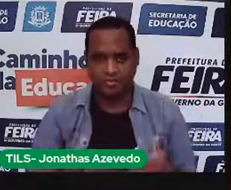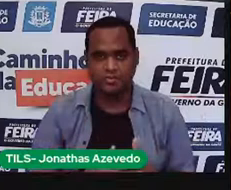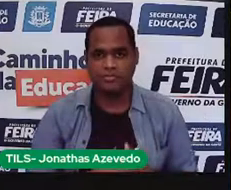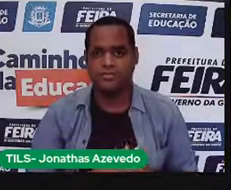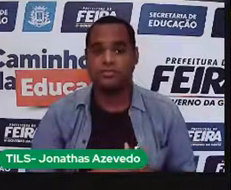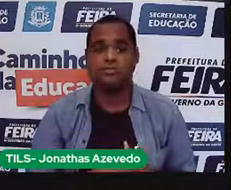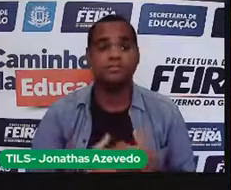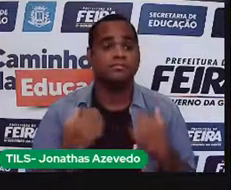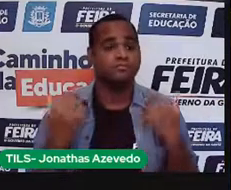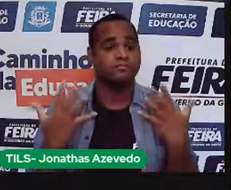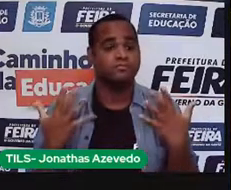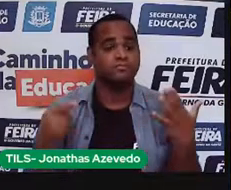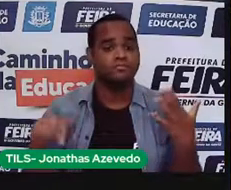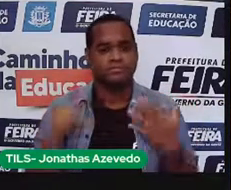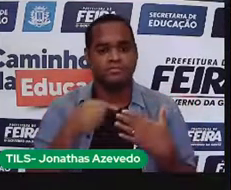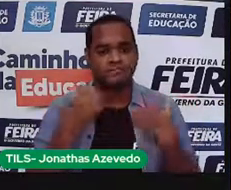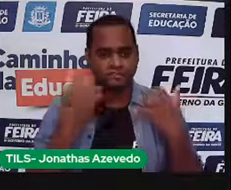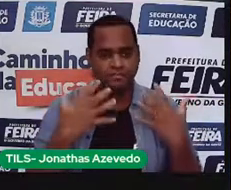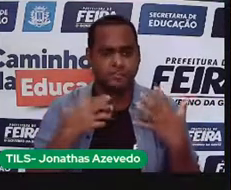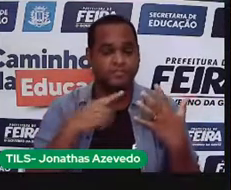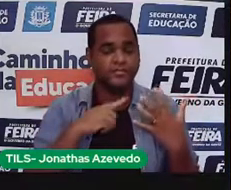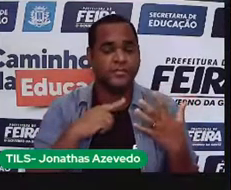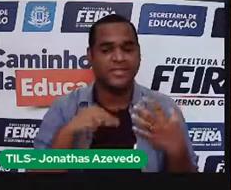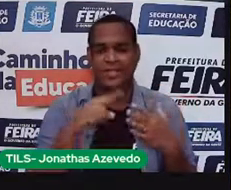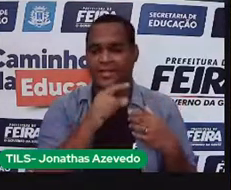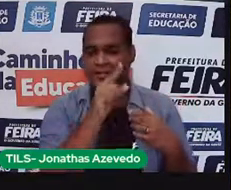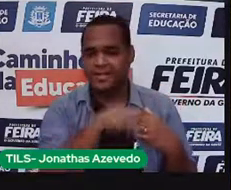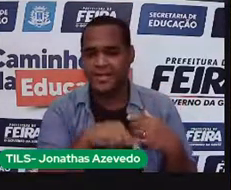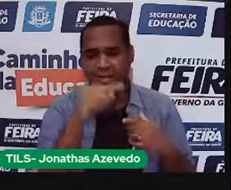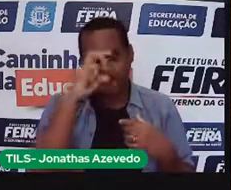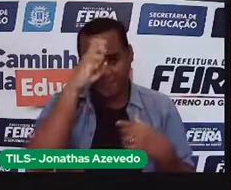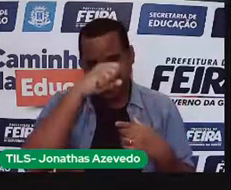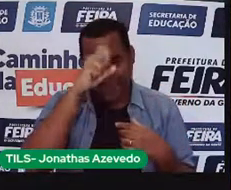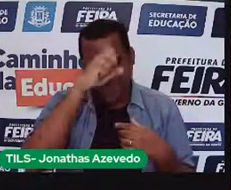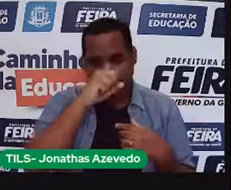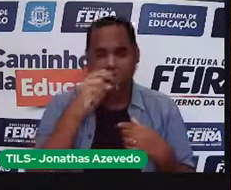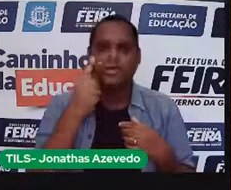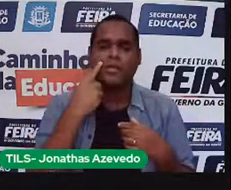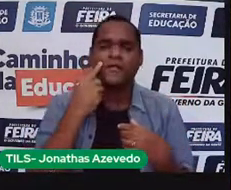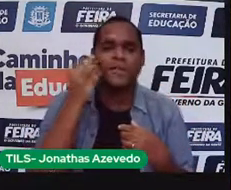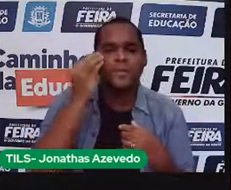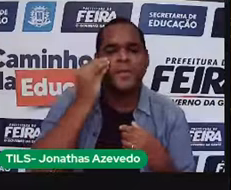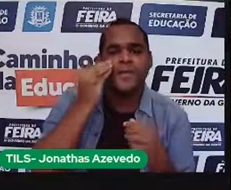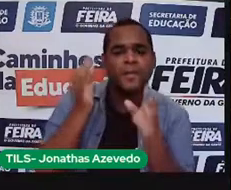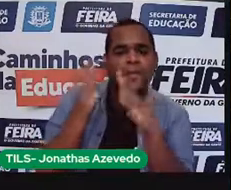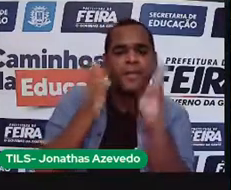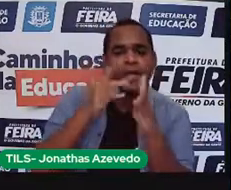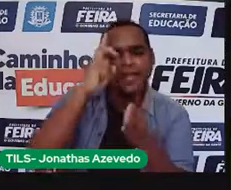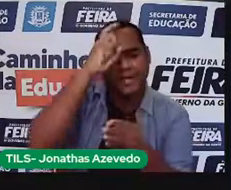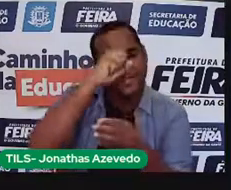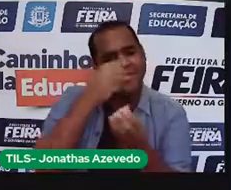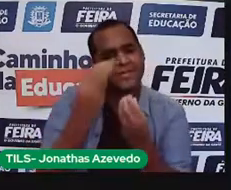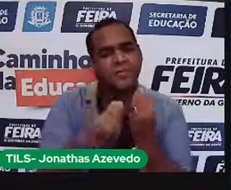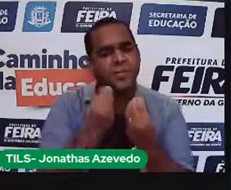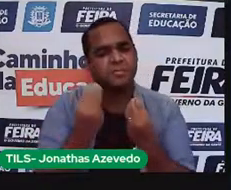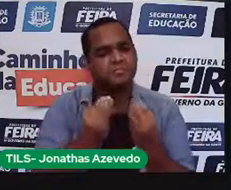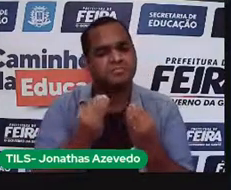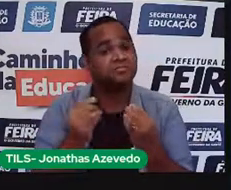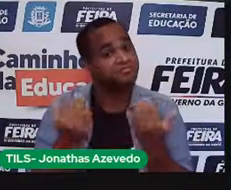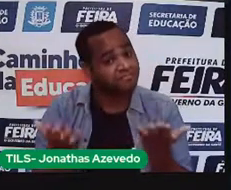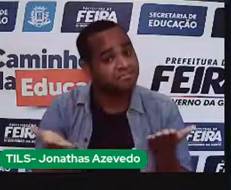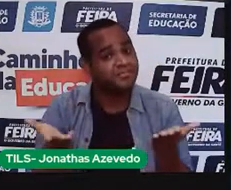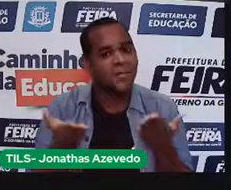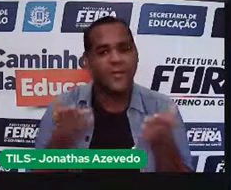Agora, a gente vai para a parte que eu sei que vocês mais gostam aí do outro lado. Que é testar o que a gente aprendeu até aqui. E para isso, eu